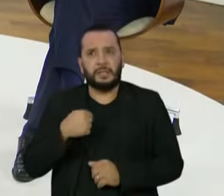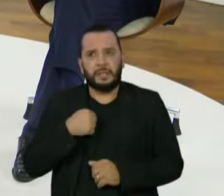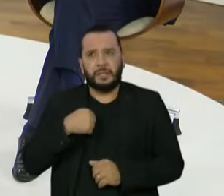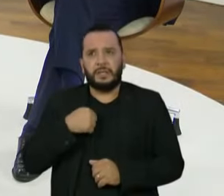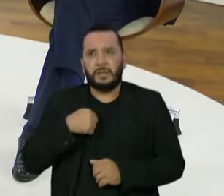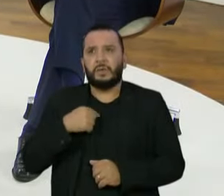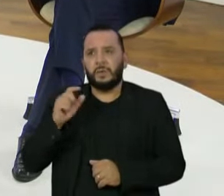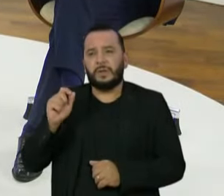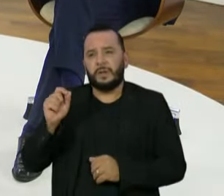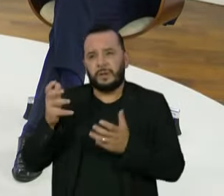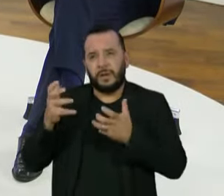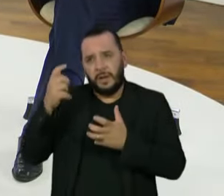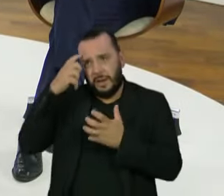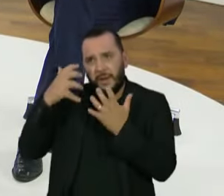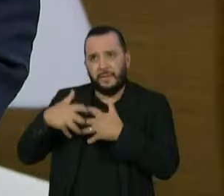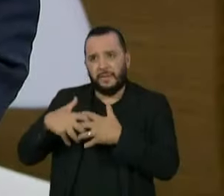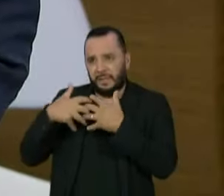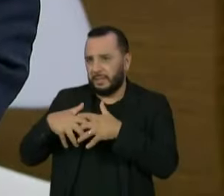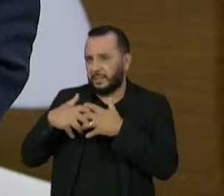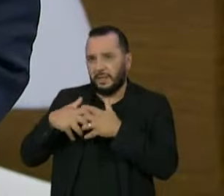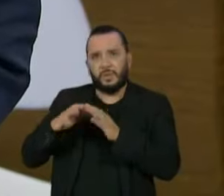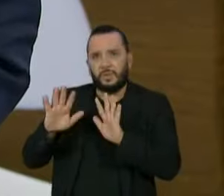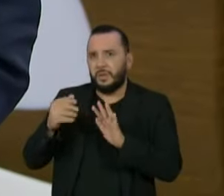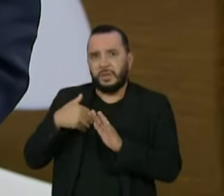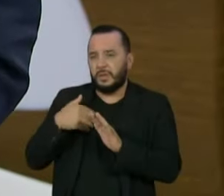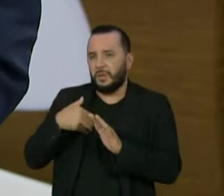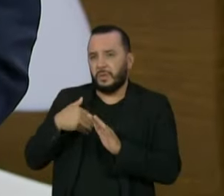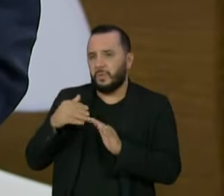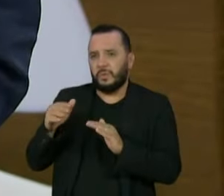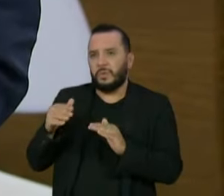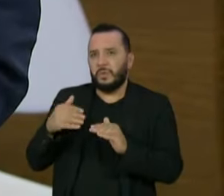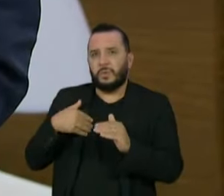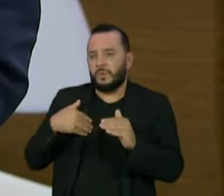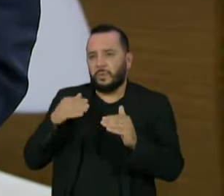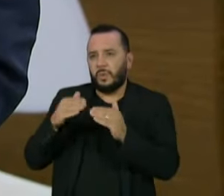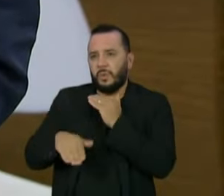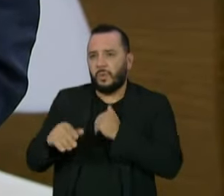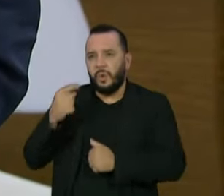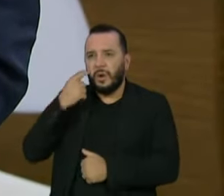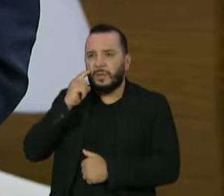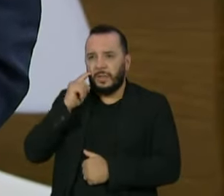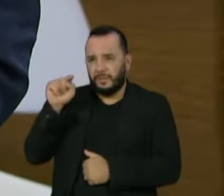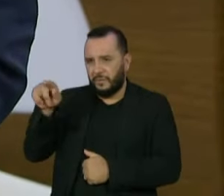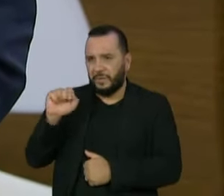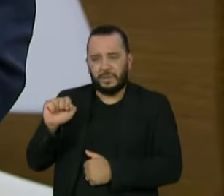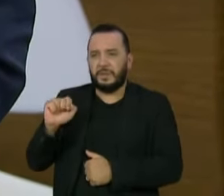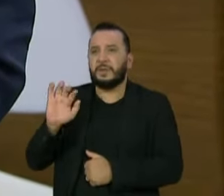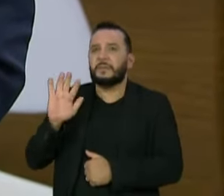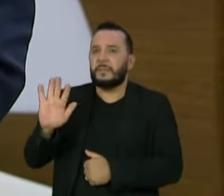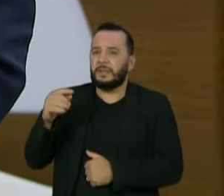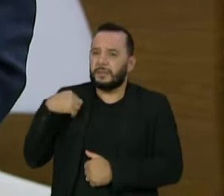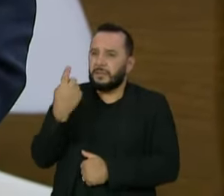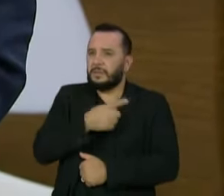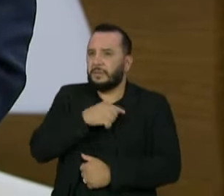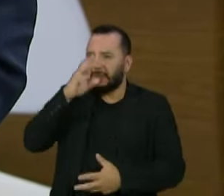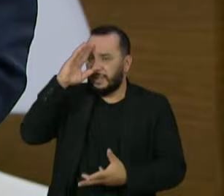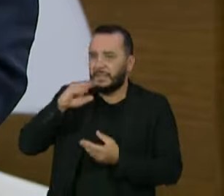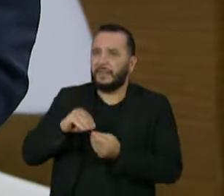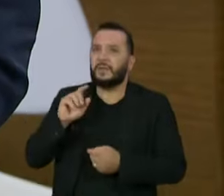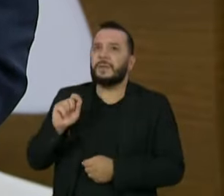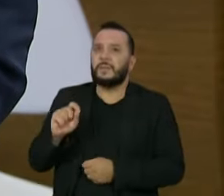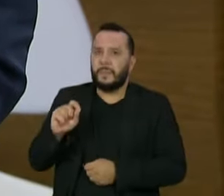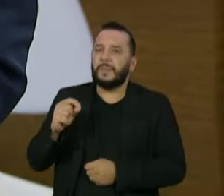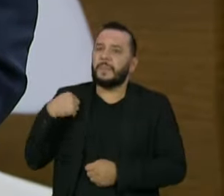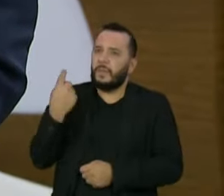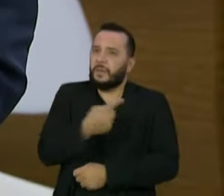queria fazer uma reflexão nesse fato. Não sou a favor do que o presidente Davi Alcolumbre tem feito, mas nós temos que entender que